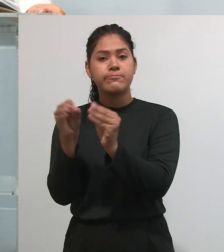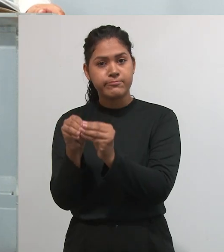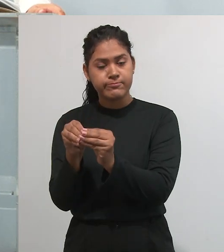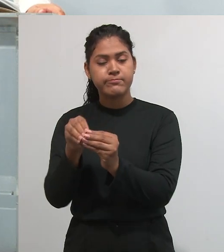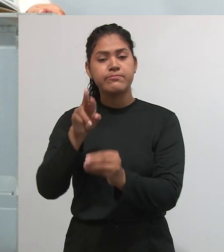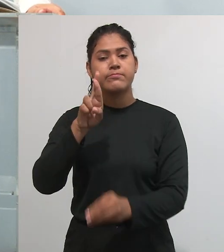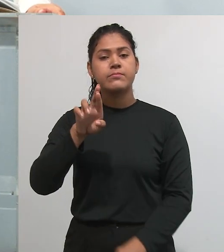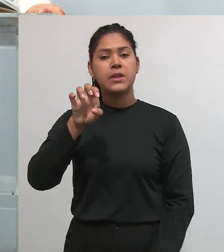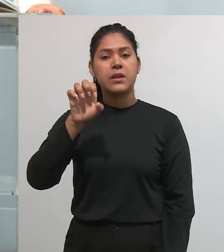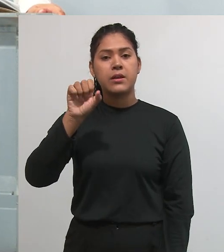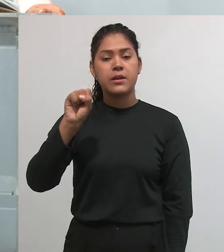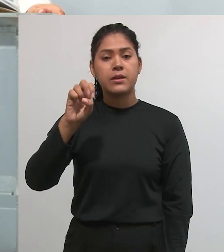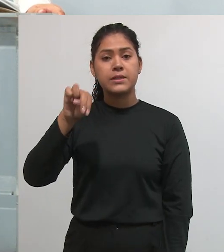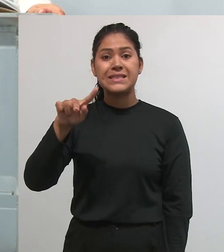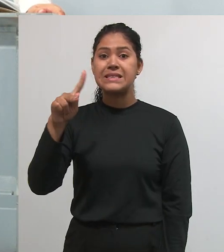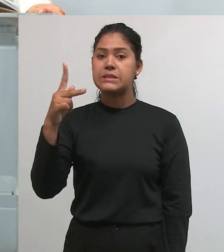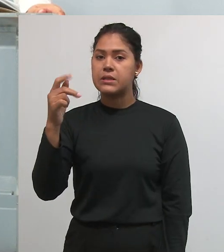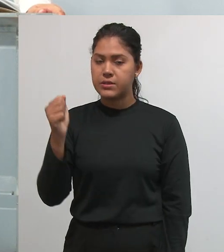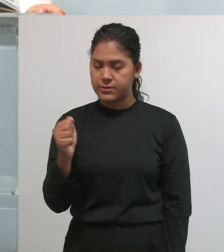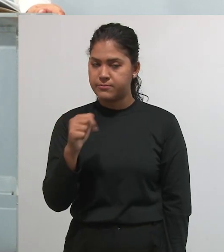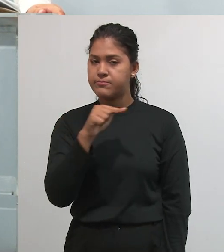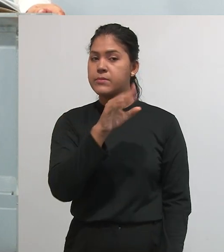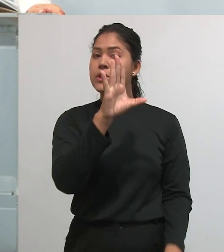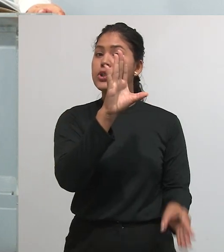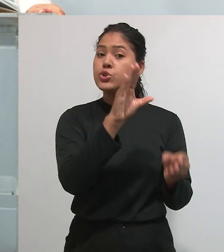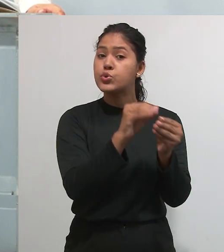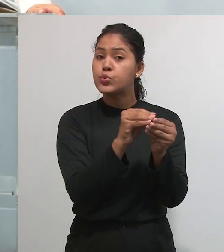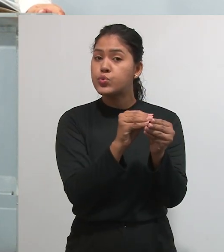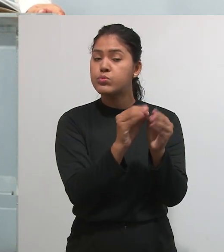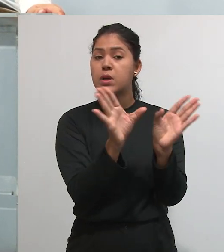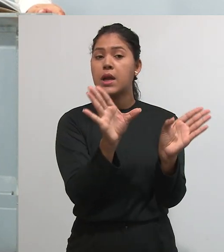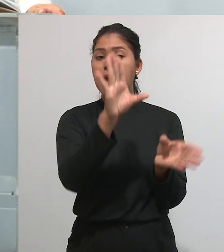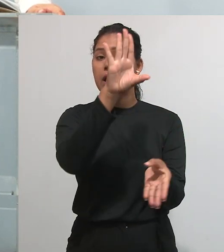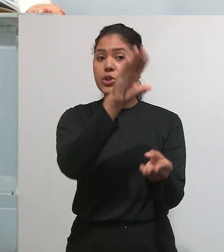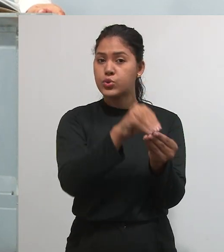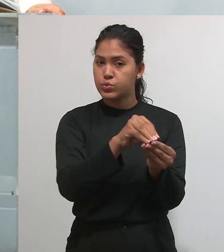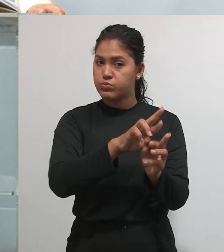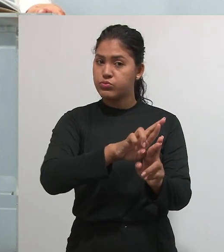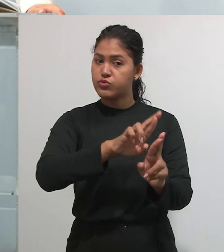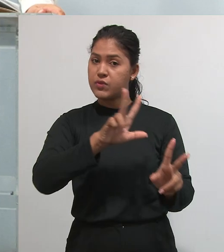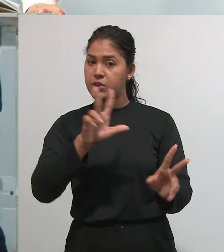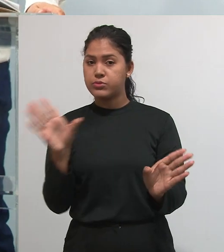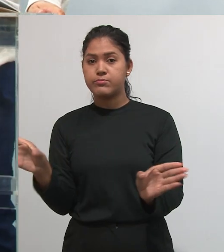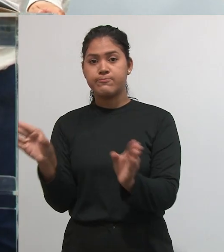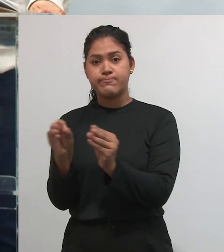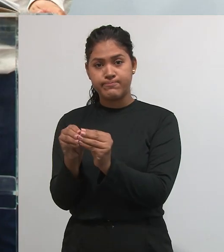E no final pode ser feita uma crítica, uma exposição sobre aquele assunto.